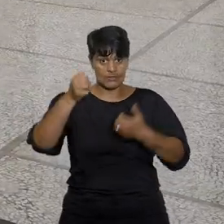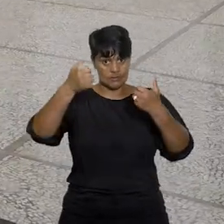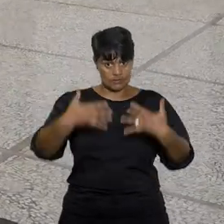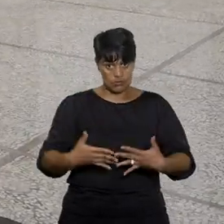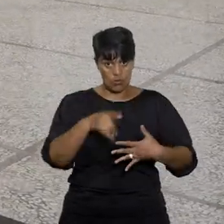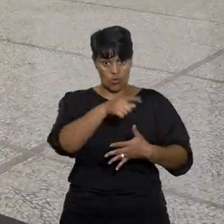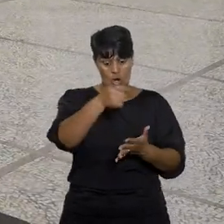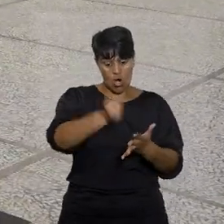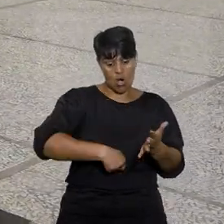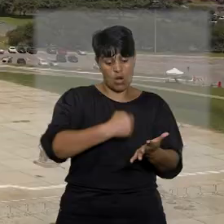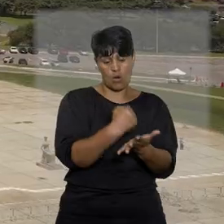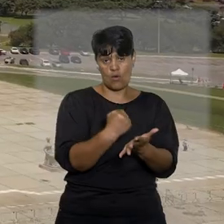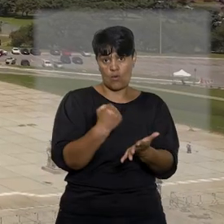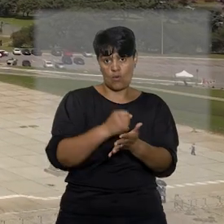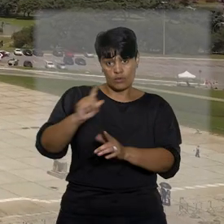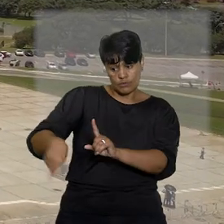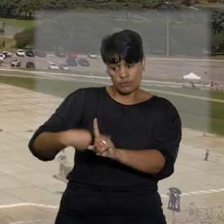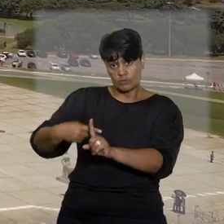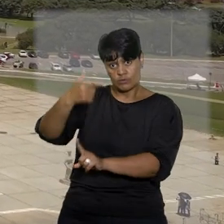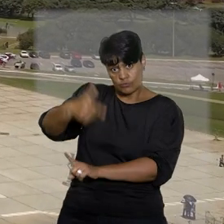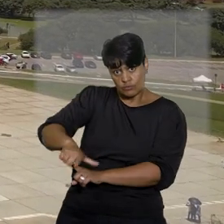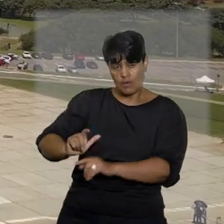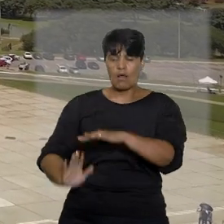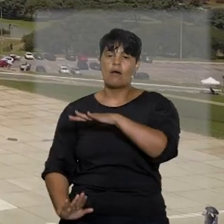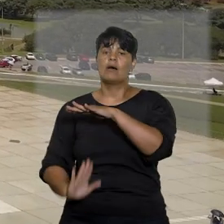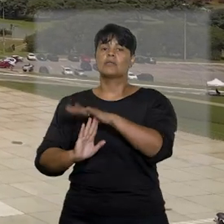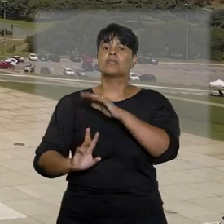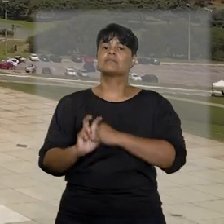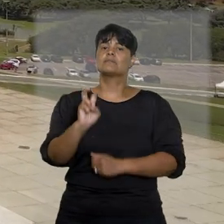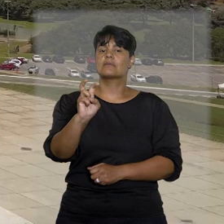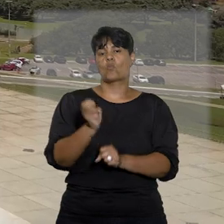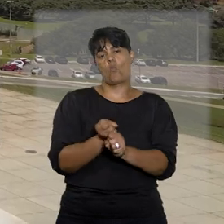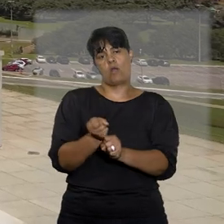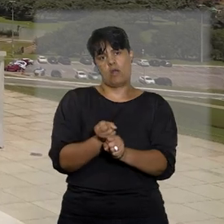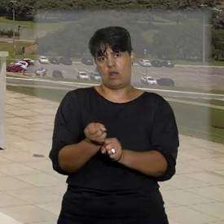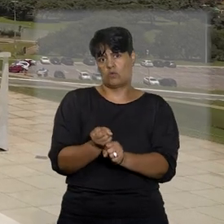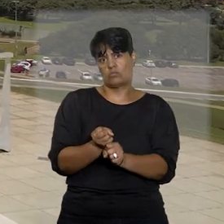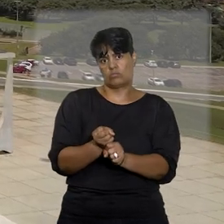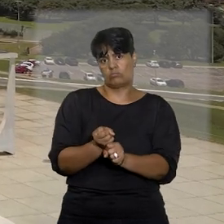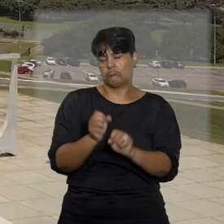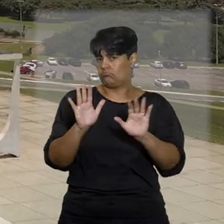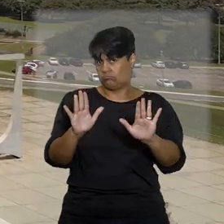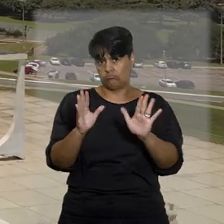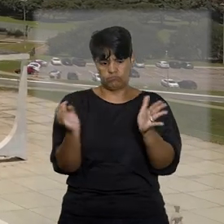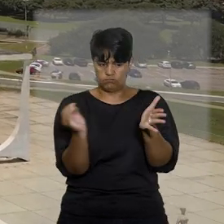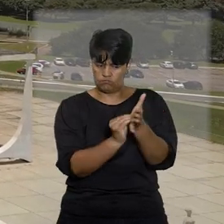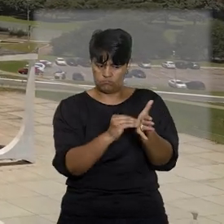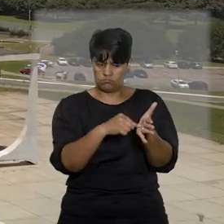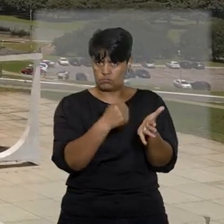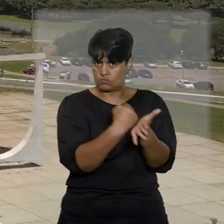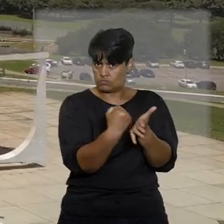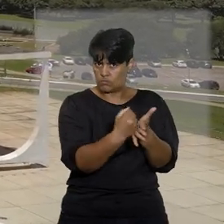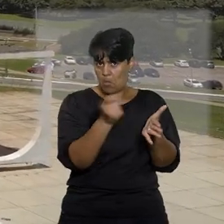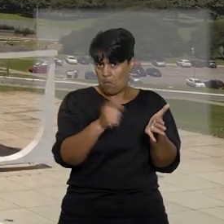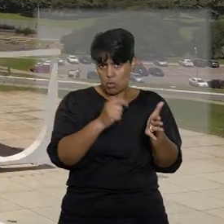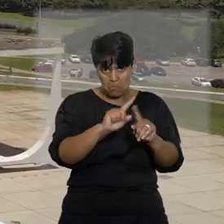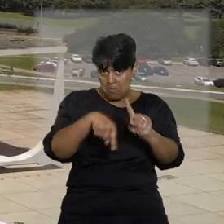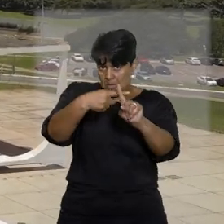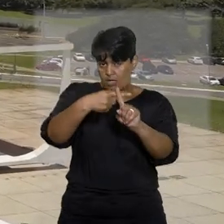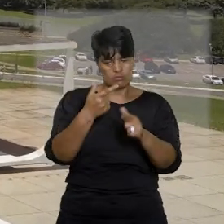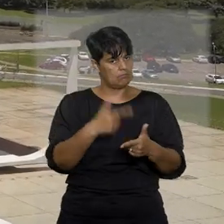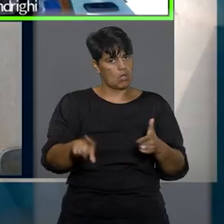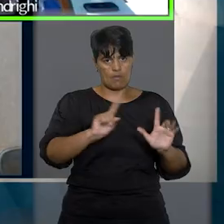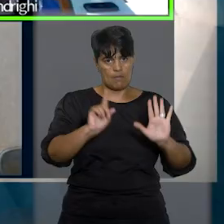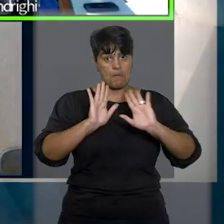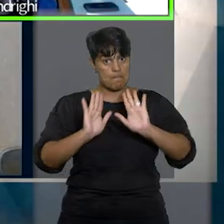que a renovação contratual terá o prazo máximo de cinco anos, ainda que o prazo previsto no contrato a renovar fosse